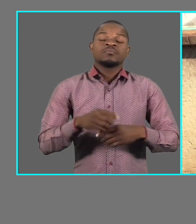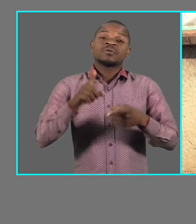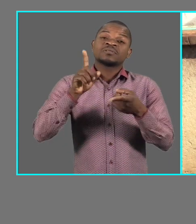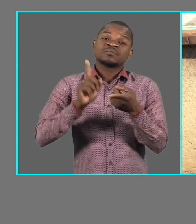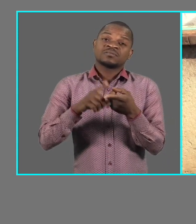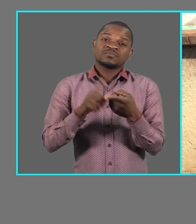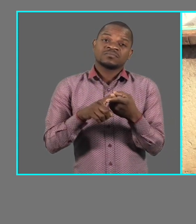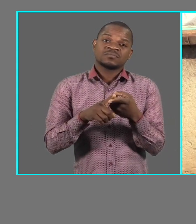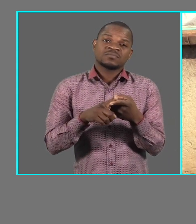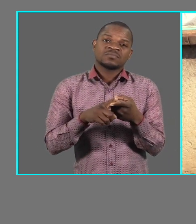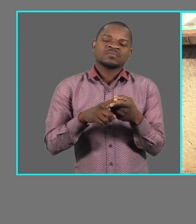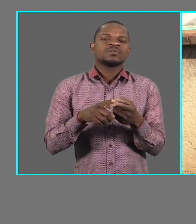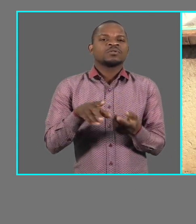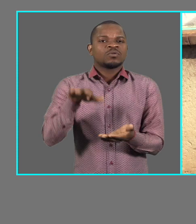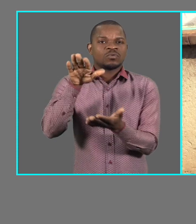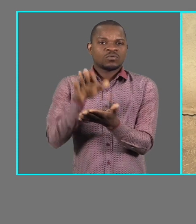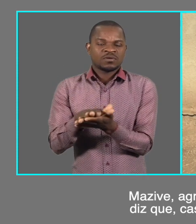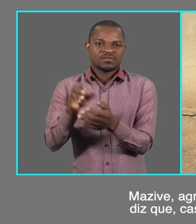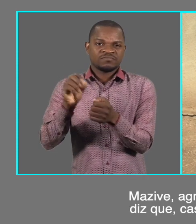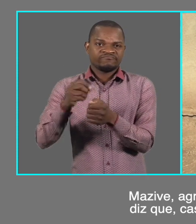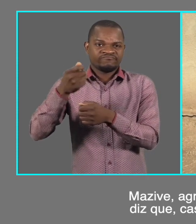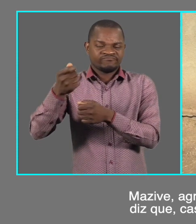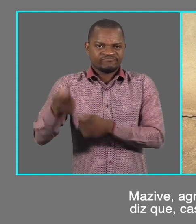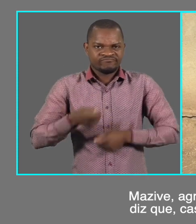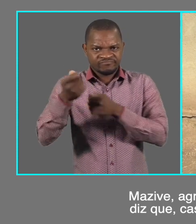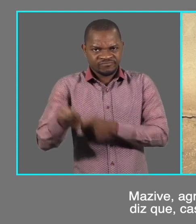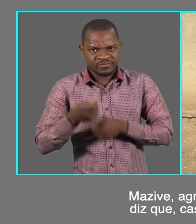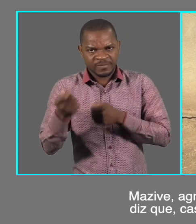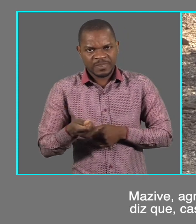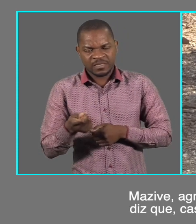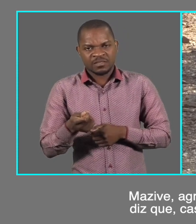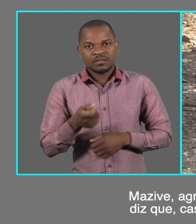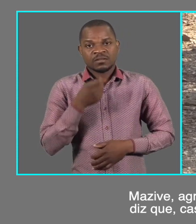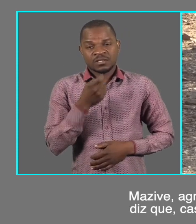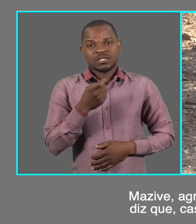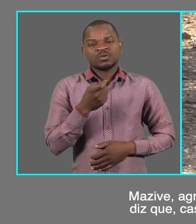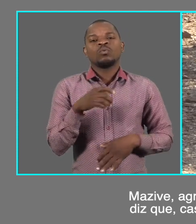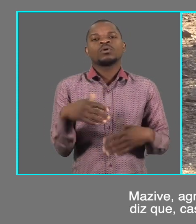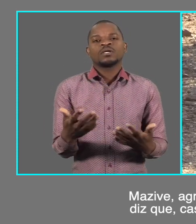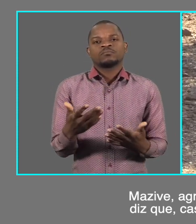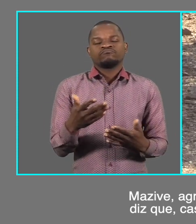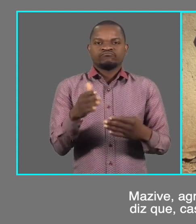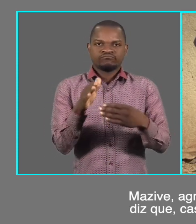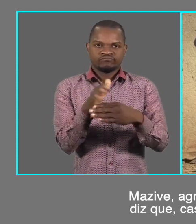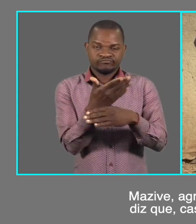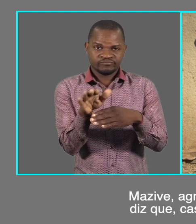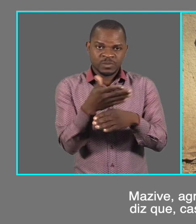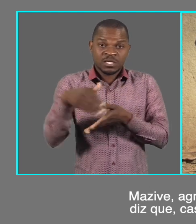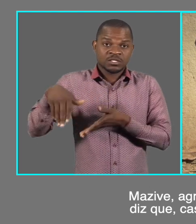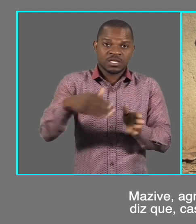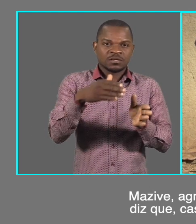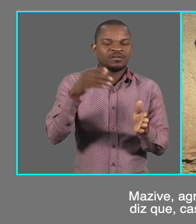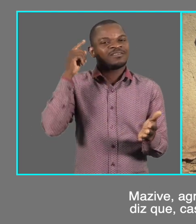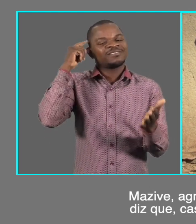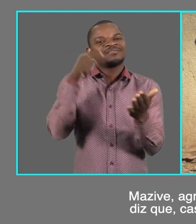agropecuário naquele povoado diz que, caso a